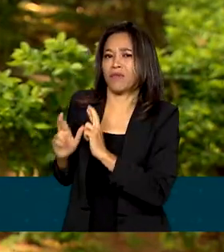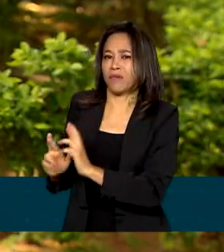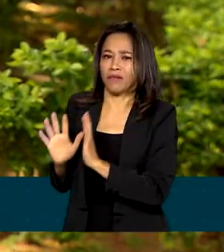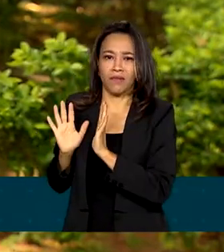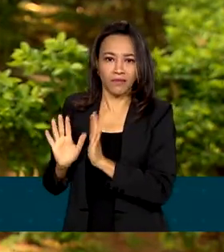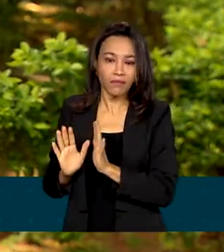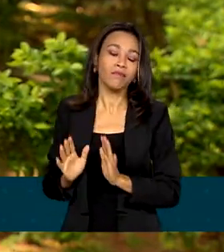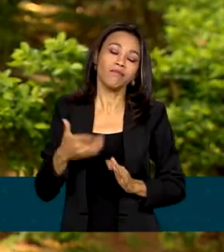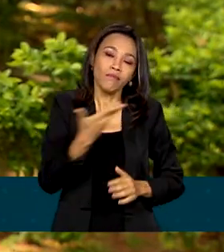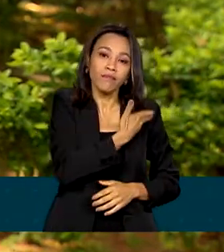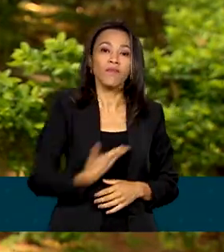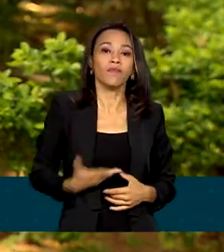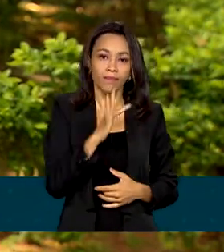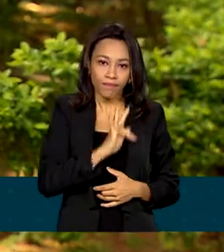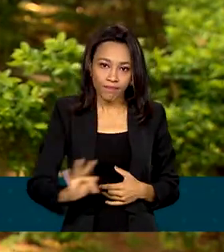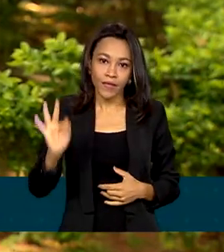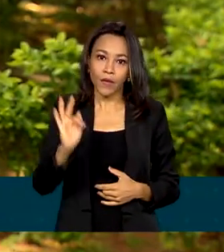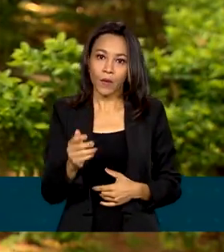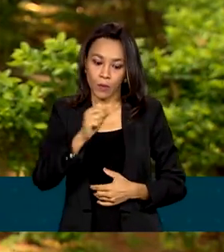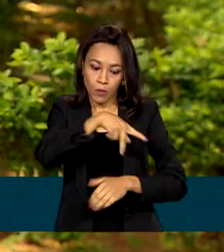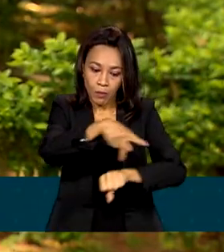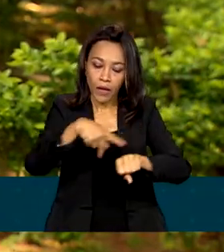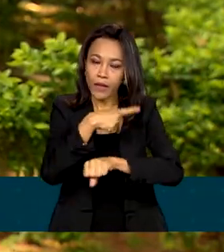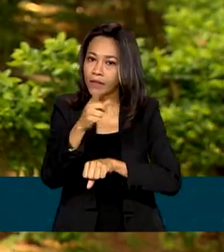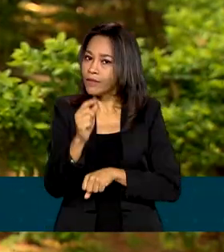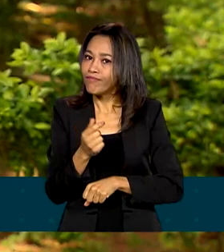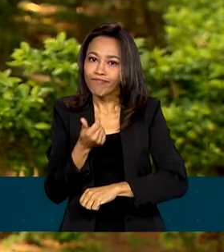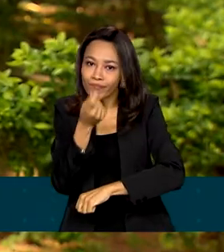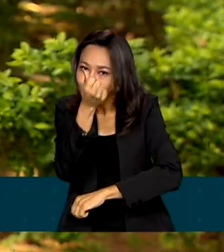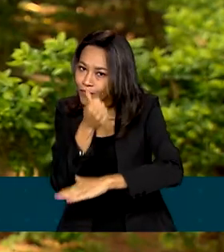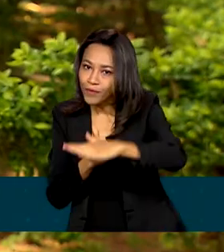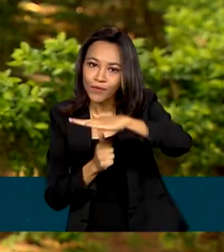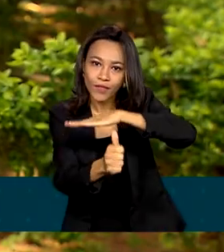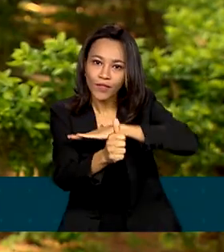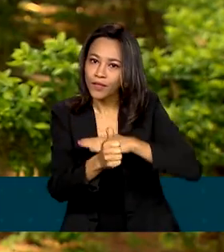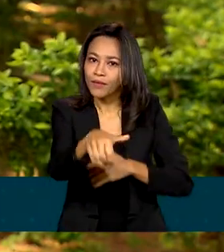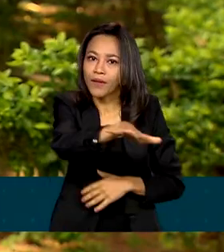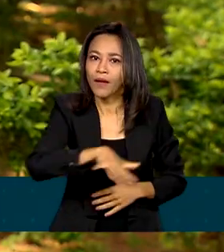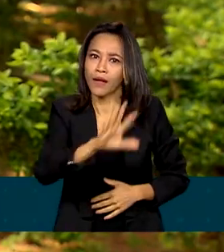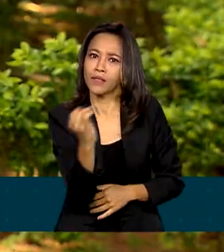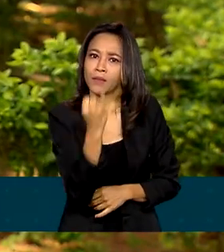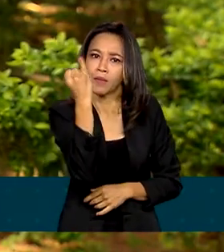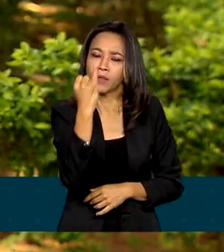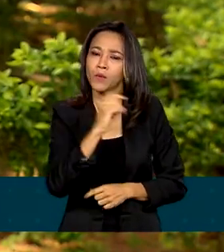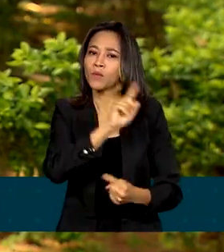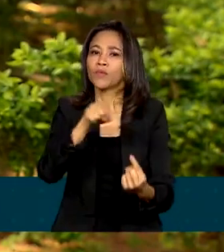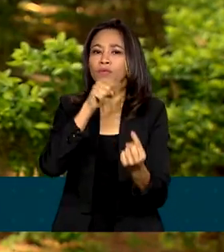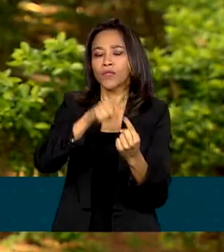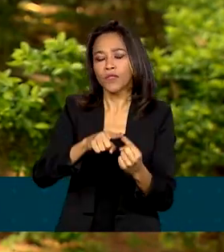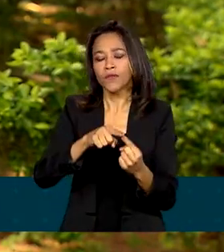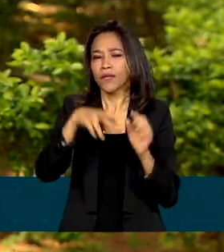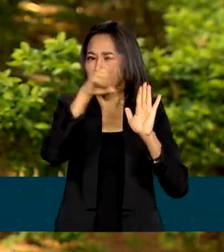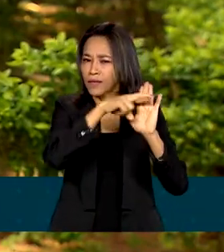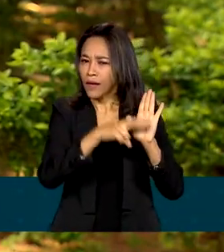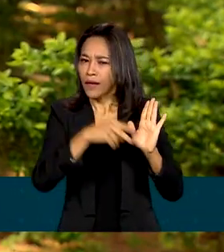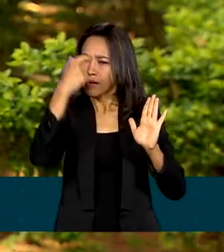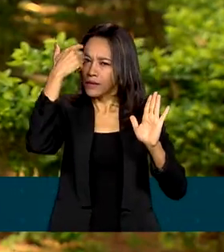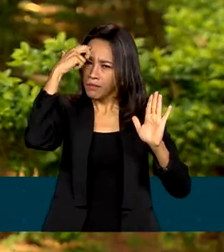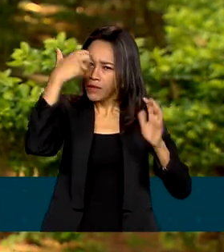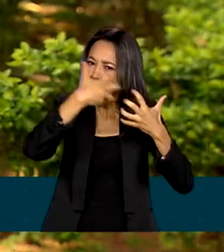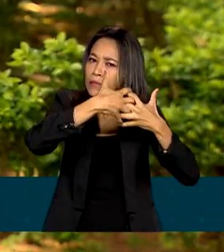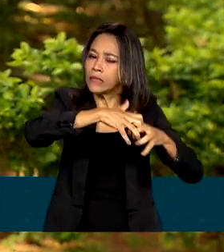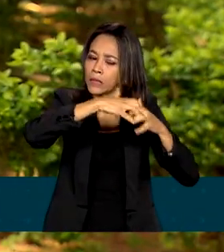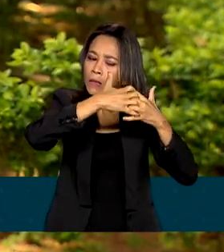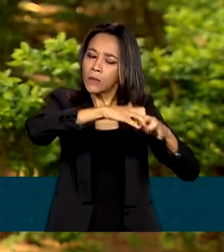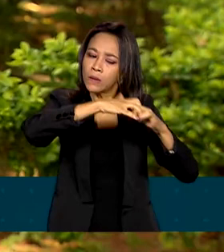o governo federal, o país não investiu em áreas importantes. A ideia é ter regras que sejam mais racionais, que